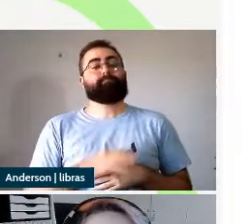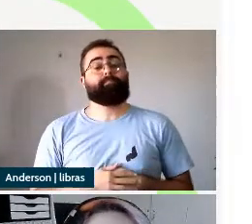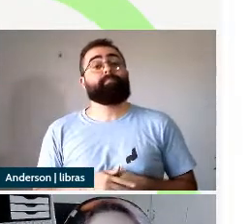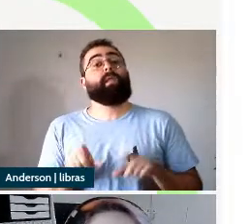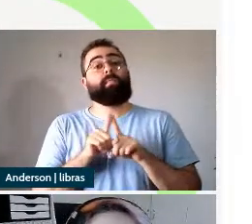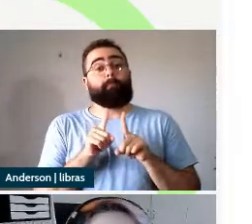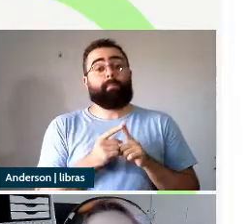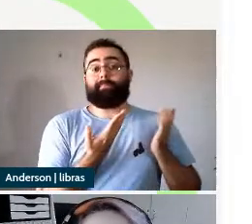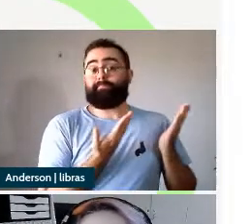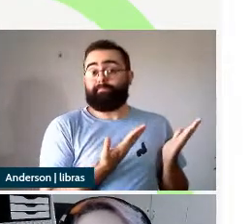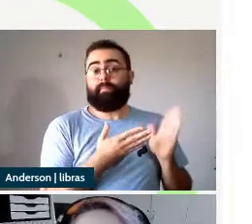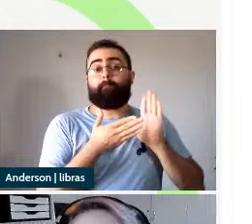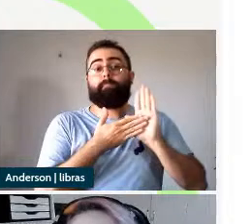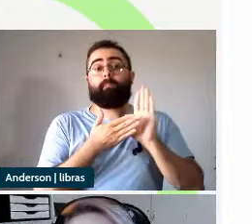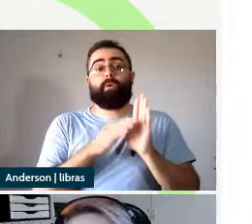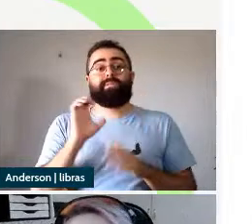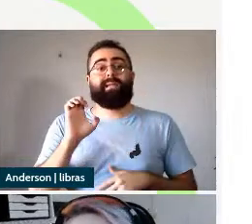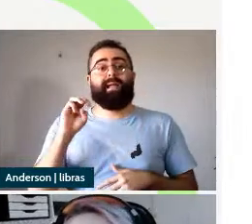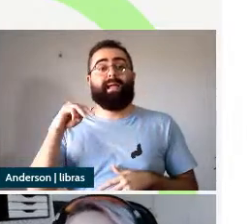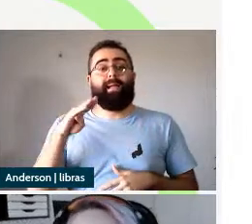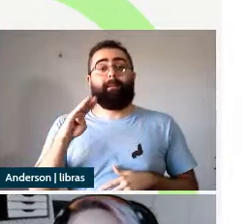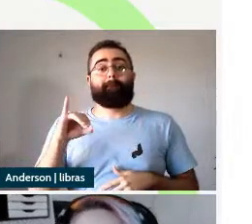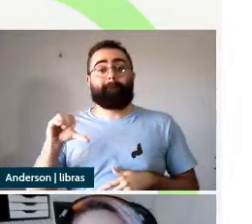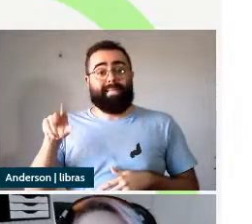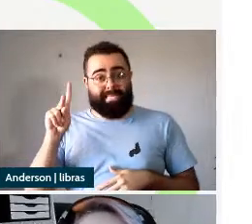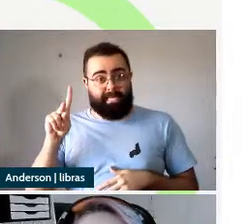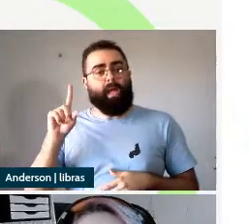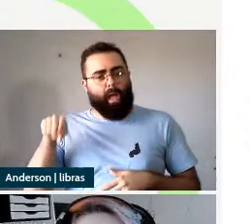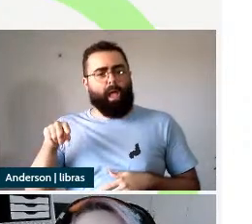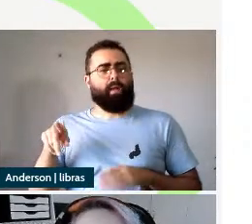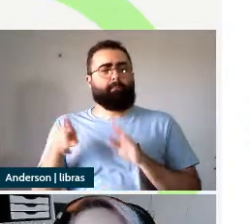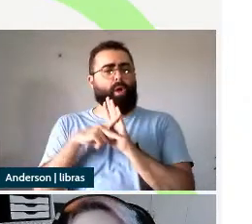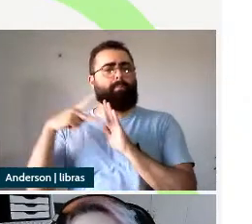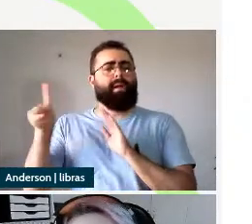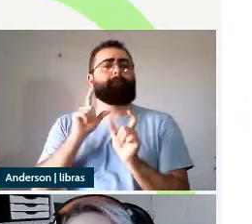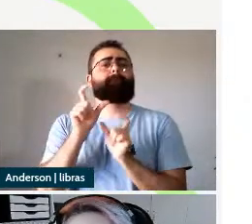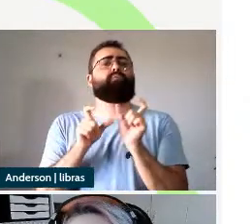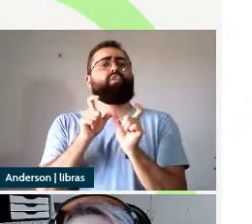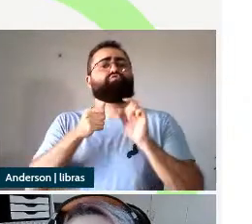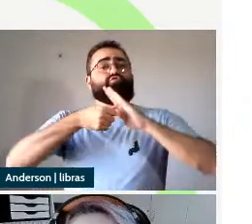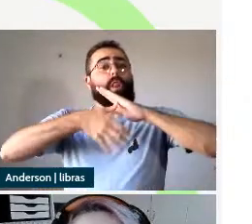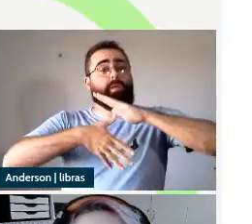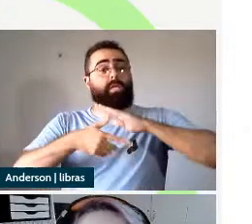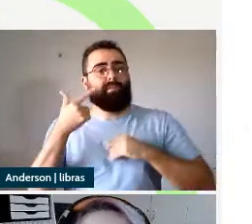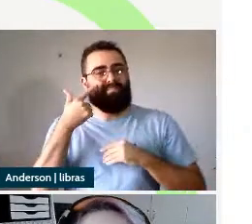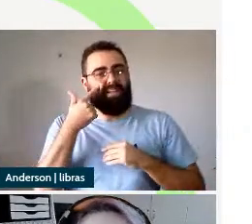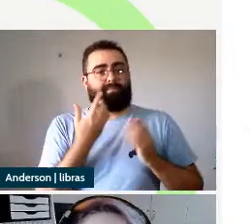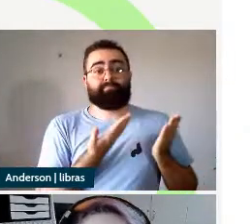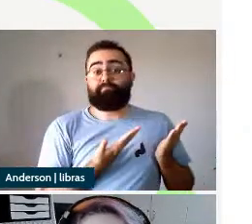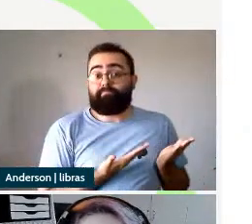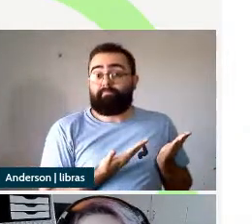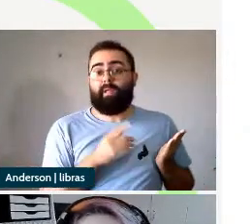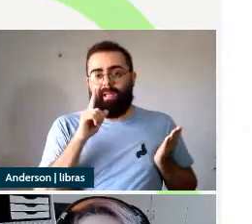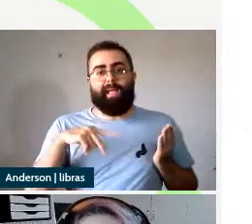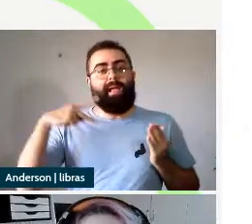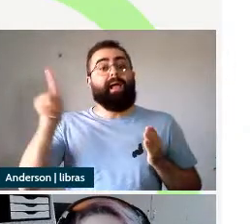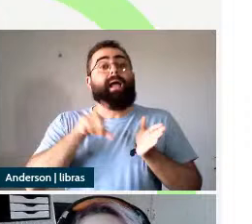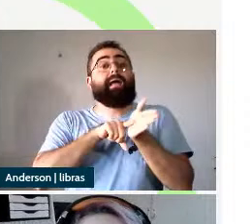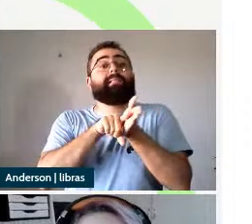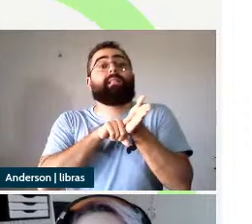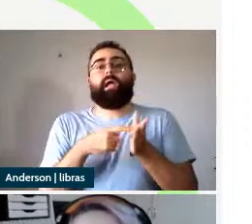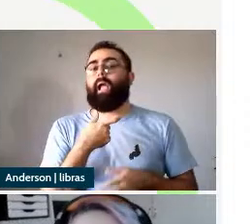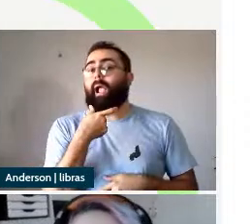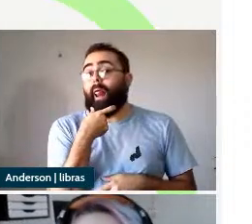que já seguindo os pressupostos da AMD ele faz essa tripartição para o inglês é importante ressaltar que essa